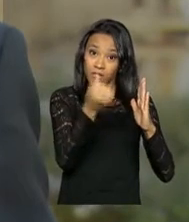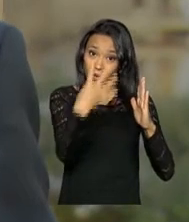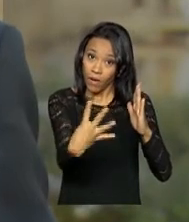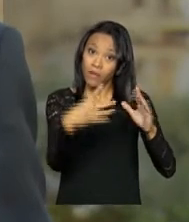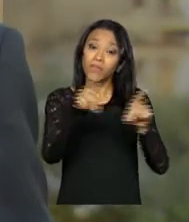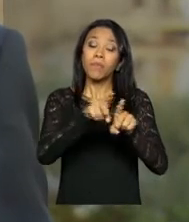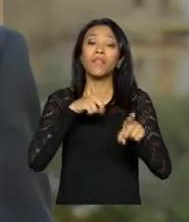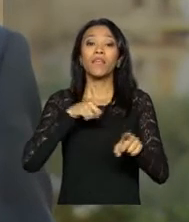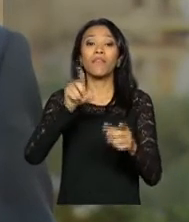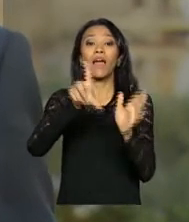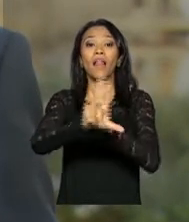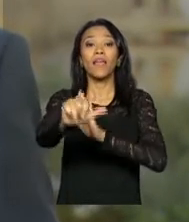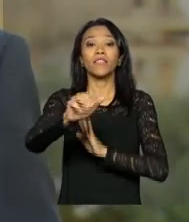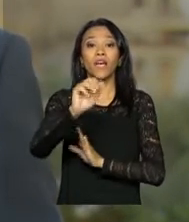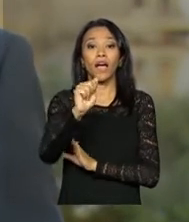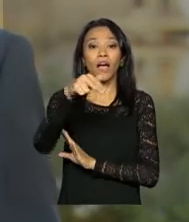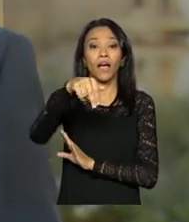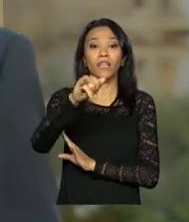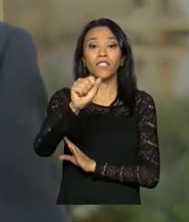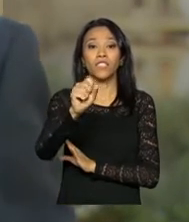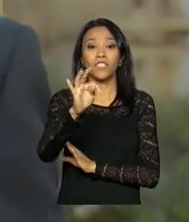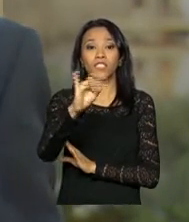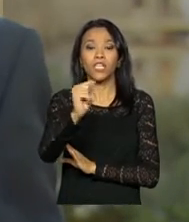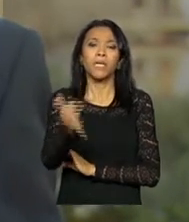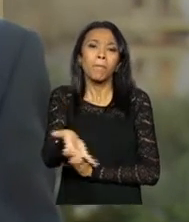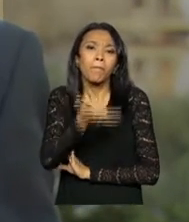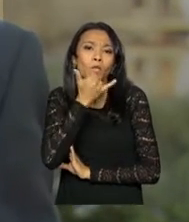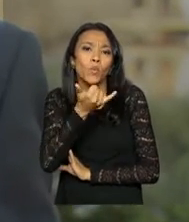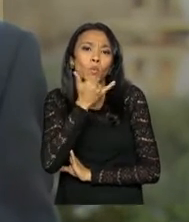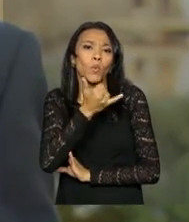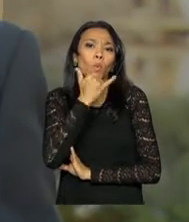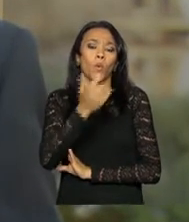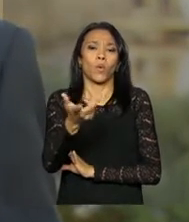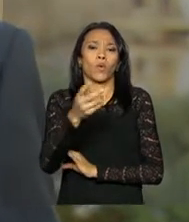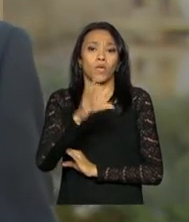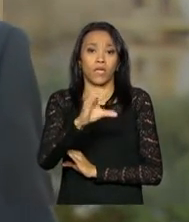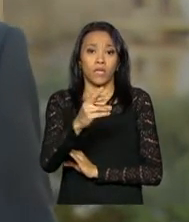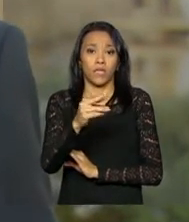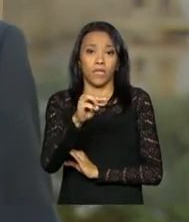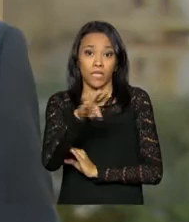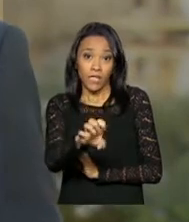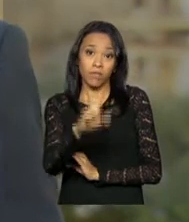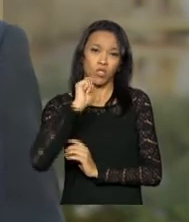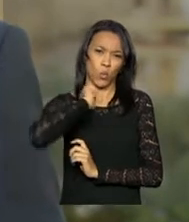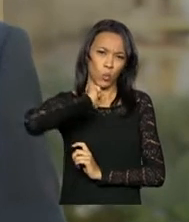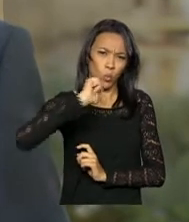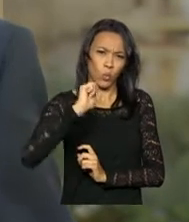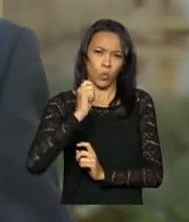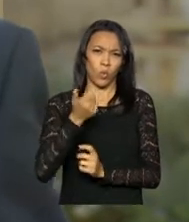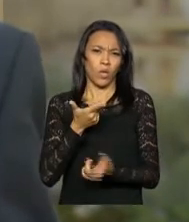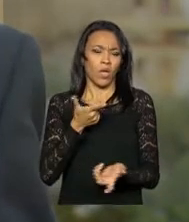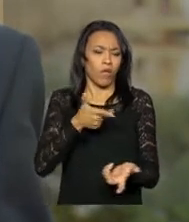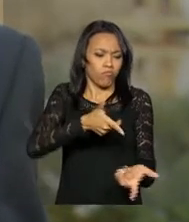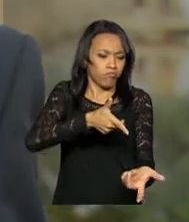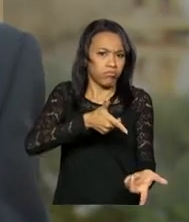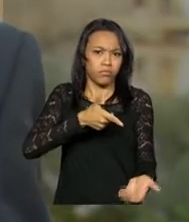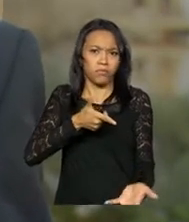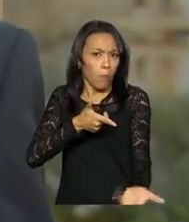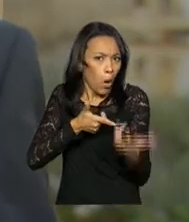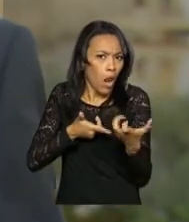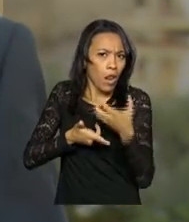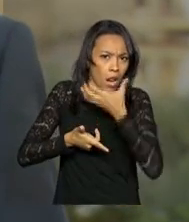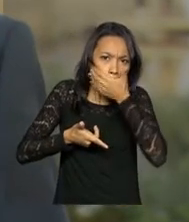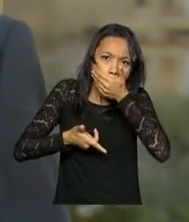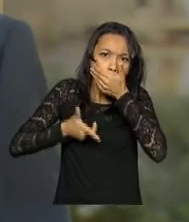anistia, que perdoou crimes como tortura, desaparecimentos forçados e até mortes praticados por agentes do Estado